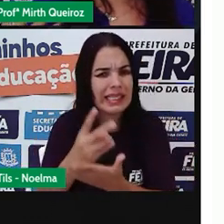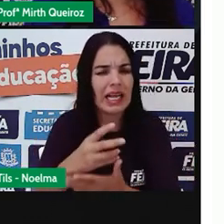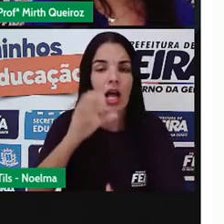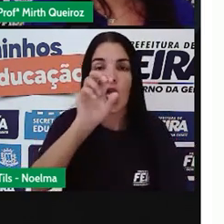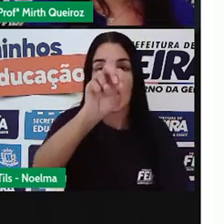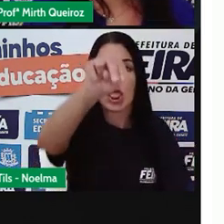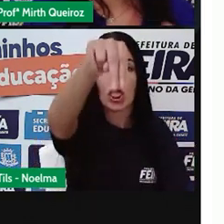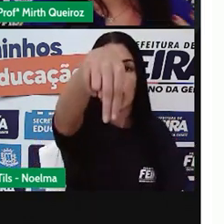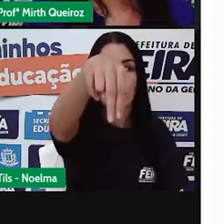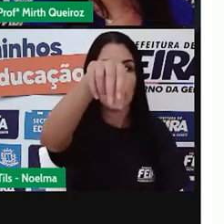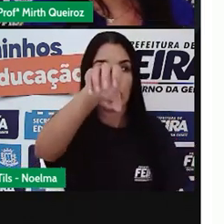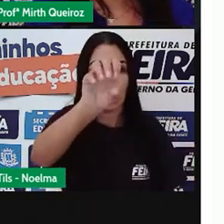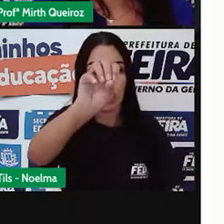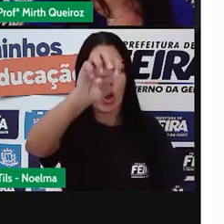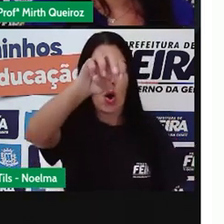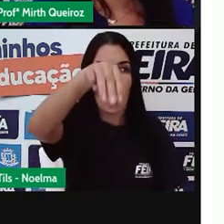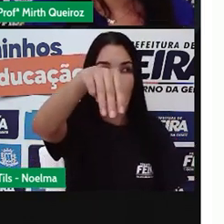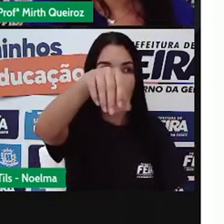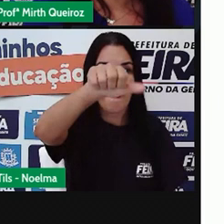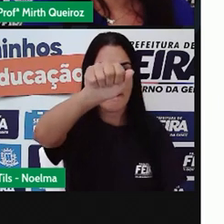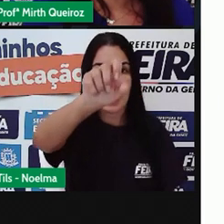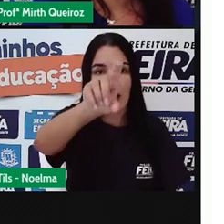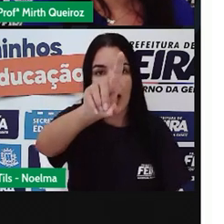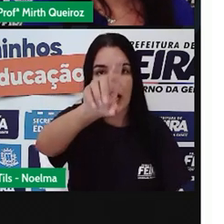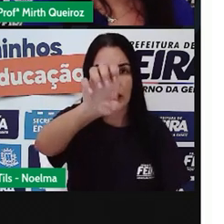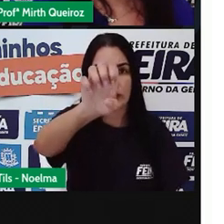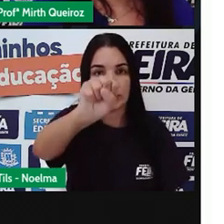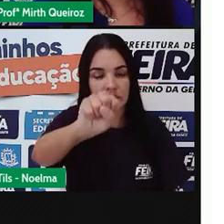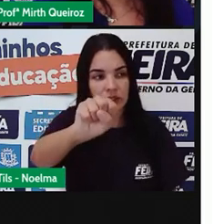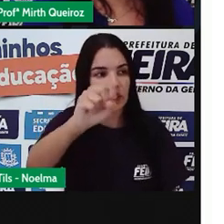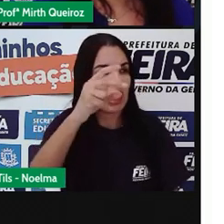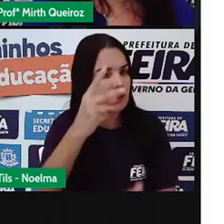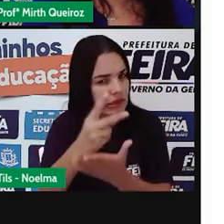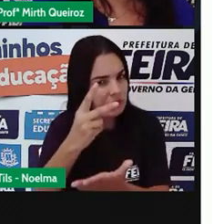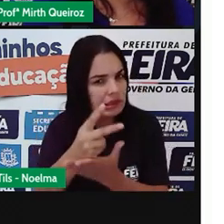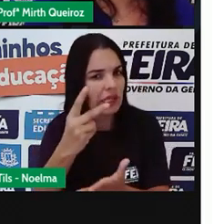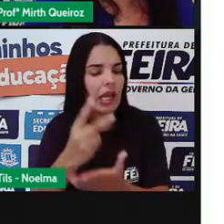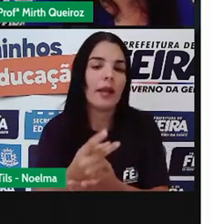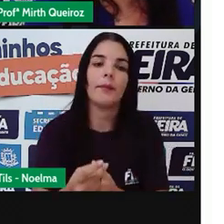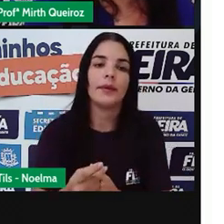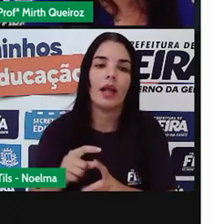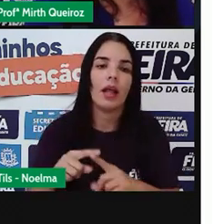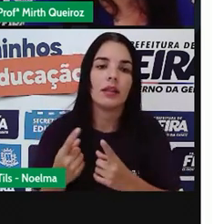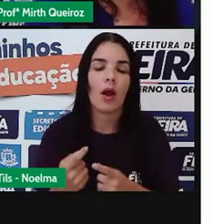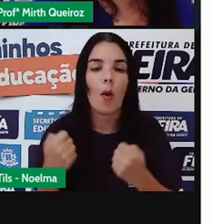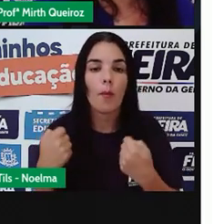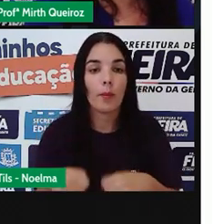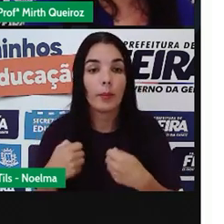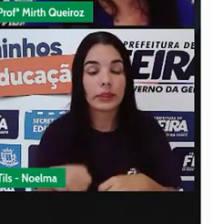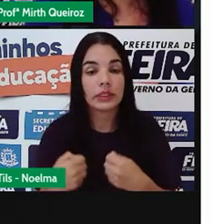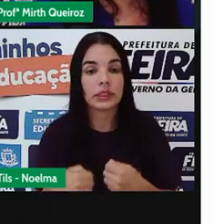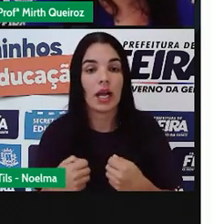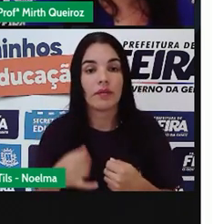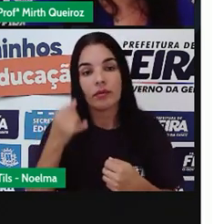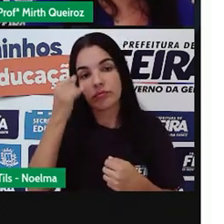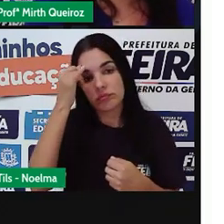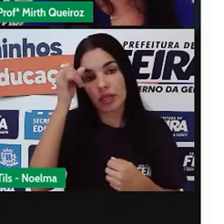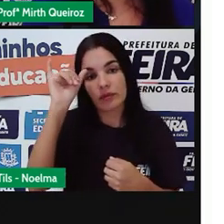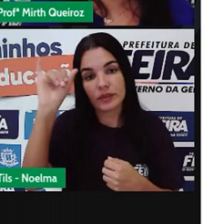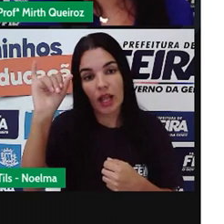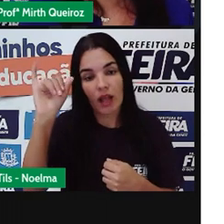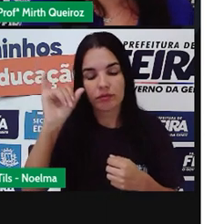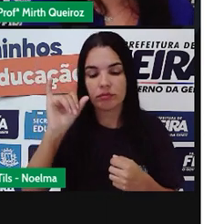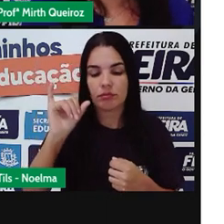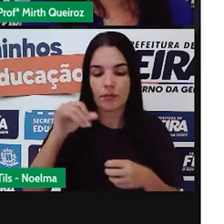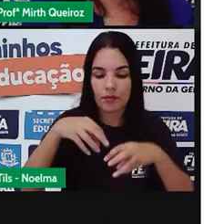sobreviviam da caça, da pesca, da coleta de frutos. E, por isso, não viviam em um só lugar. Por isso que eram nômade,